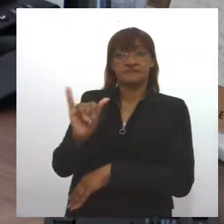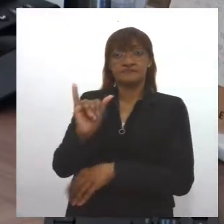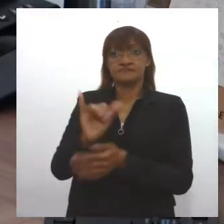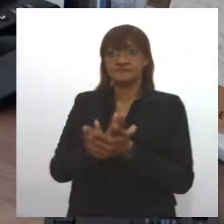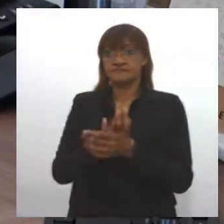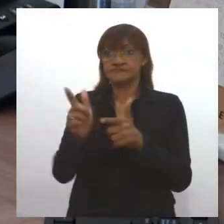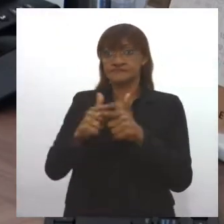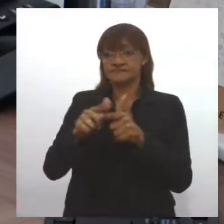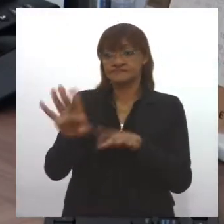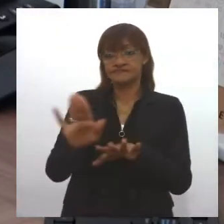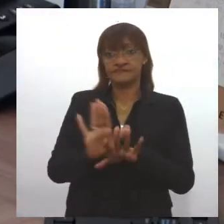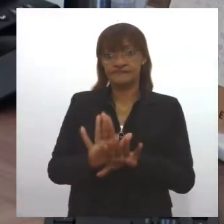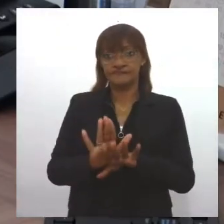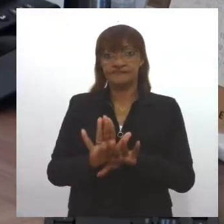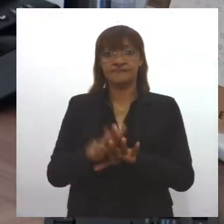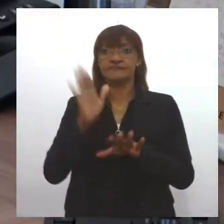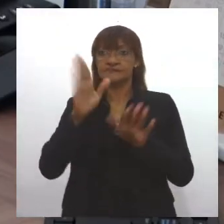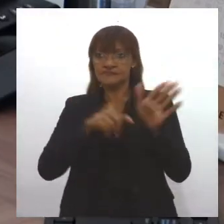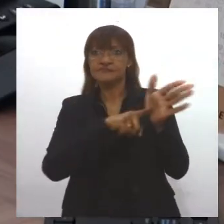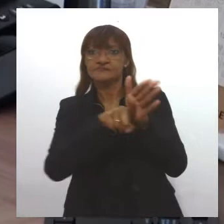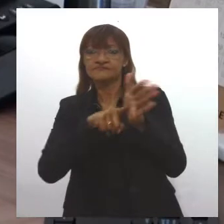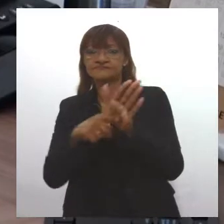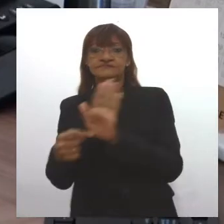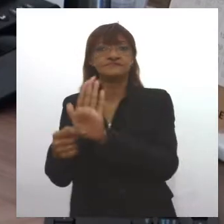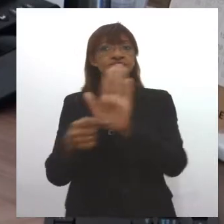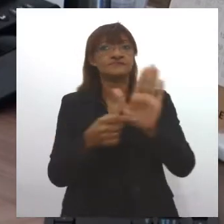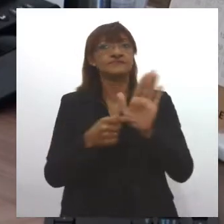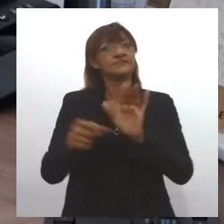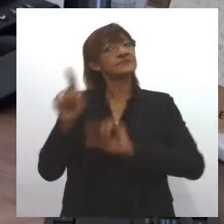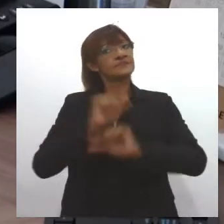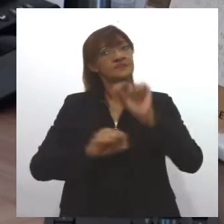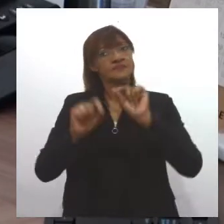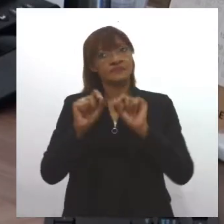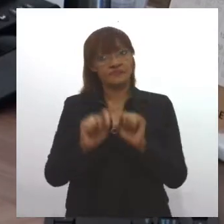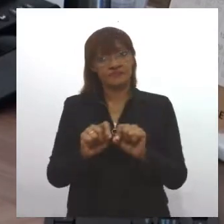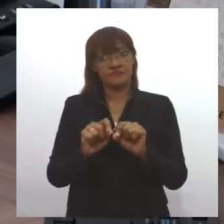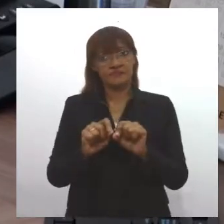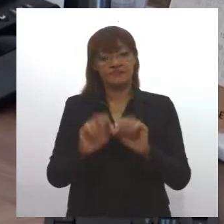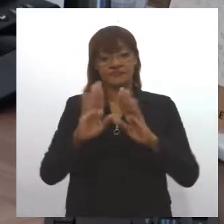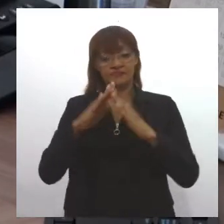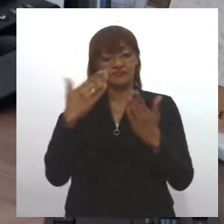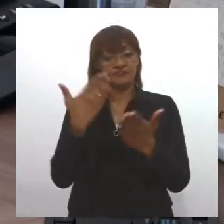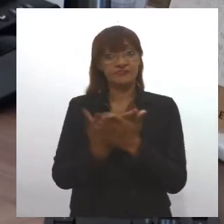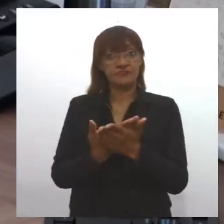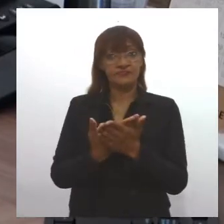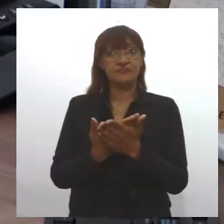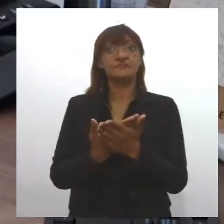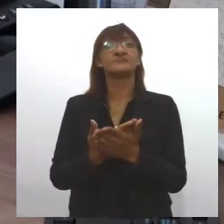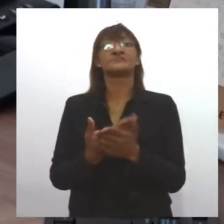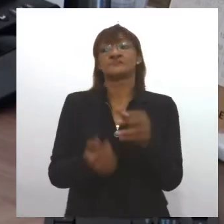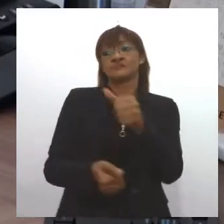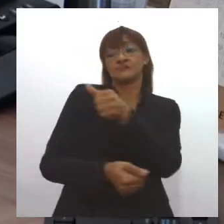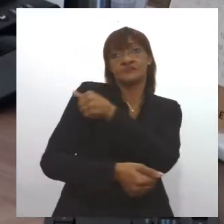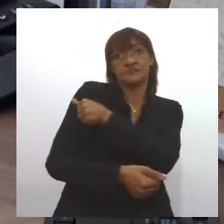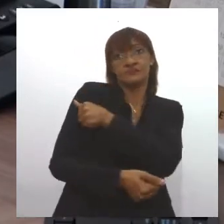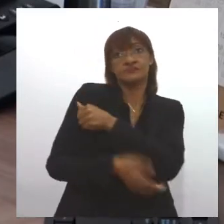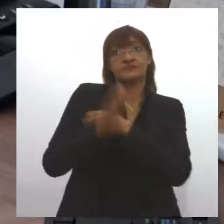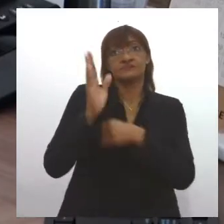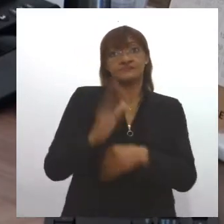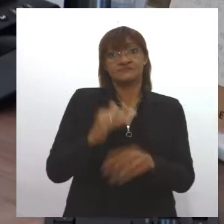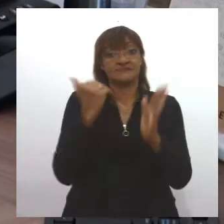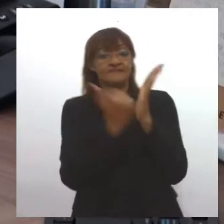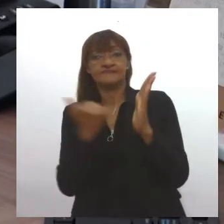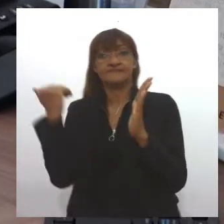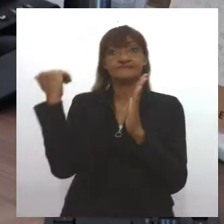pesquisas científicas que demonstram que dentro do ambiente escolar, o aluno está até dez vezes mais